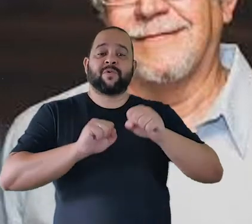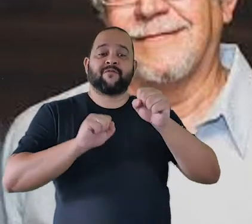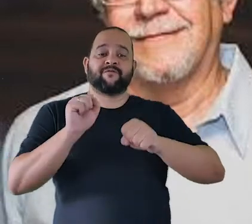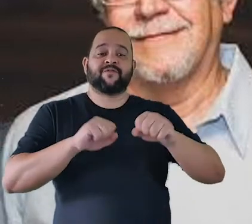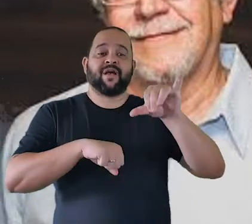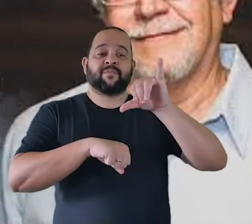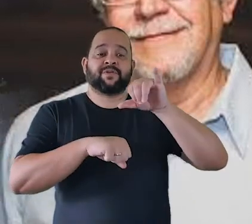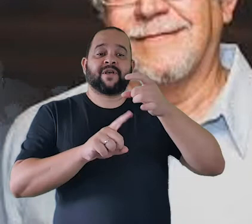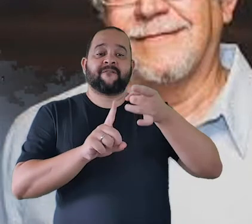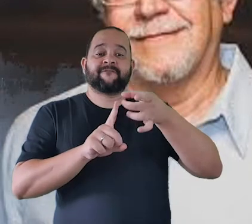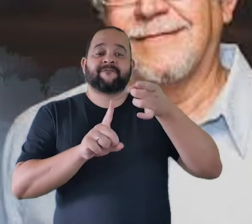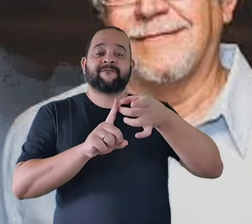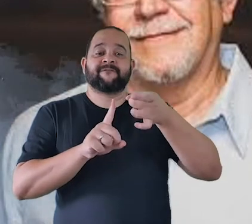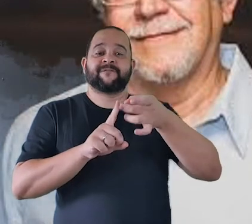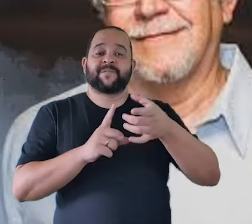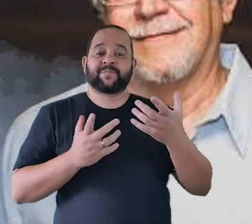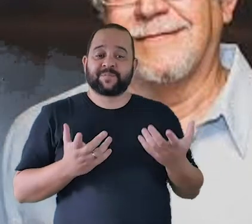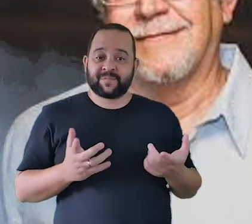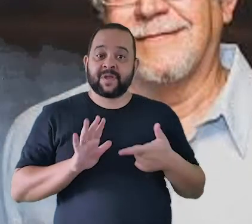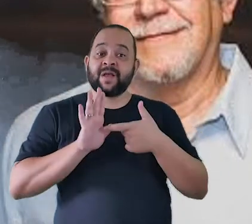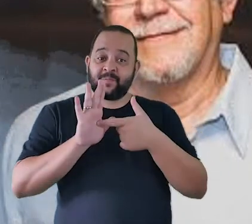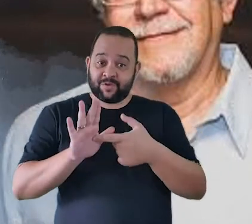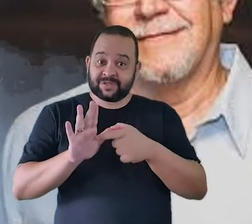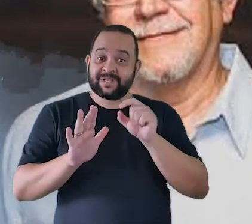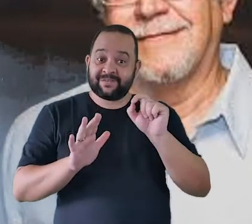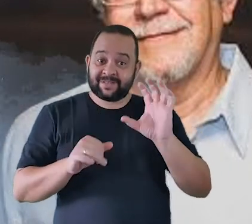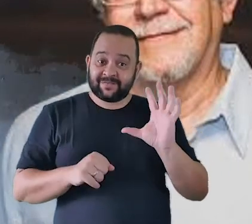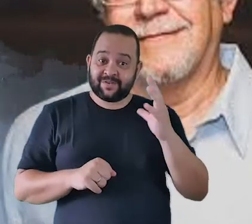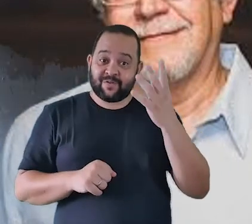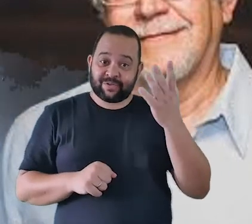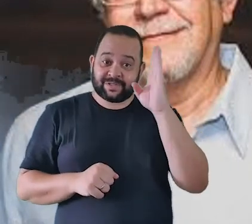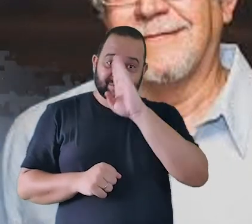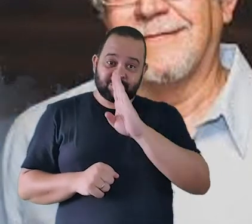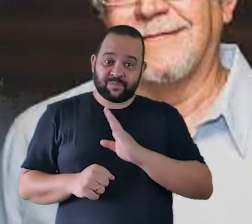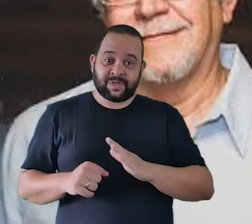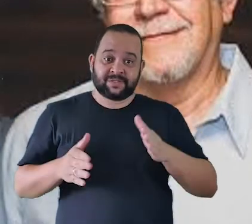retratando muito o que estava acontecendo no Brasil nesse período